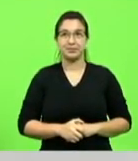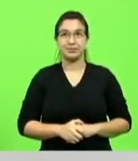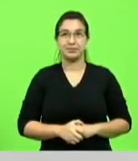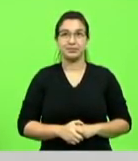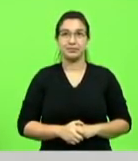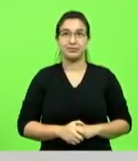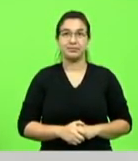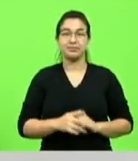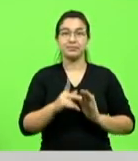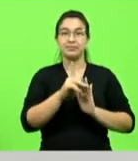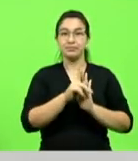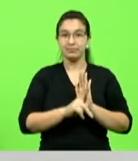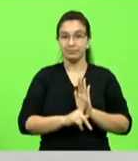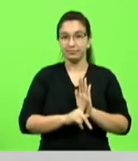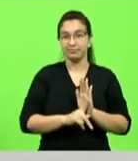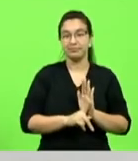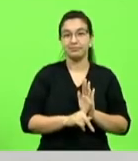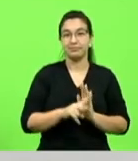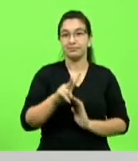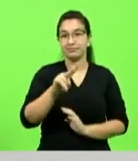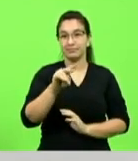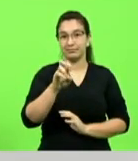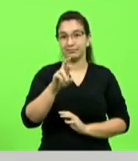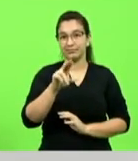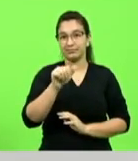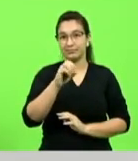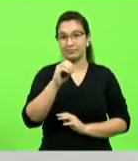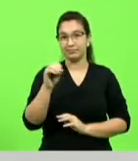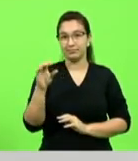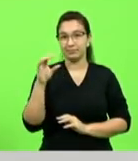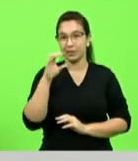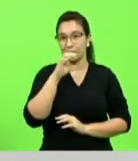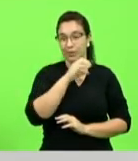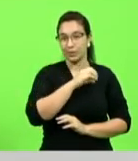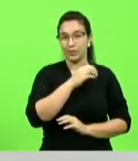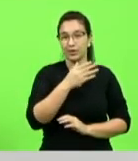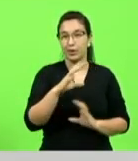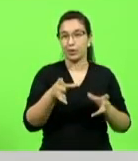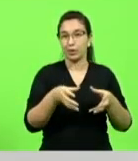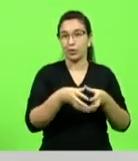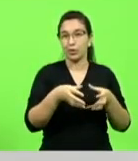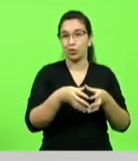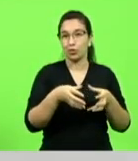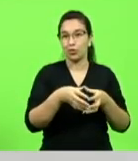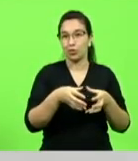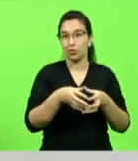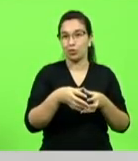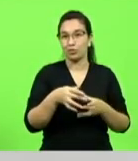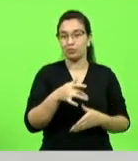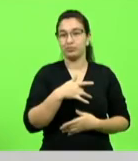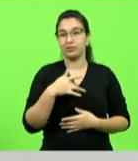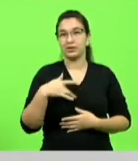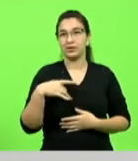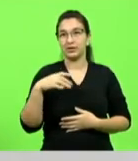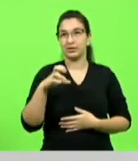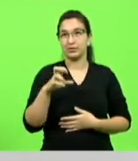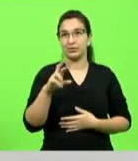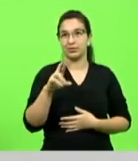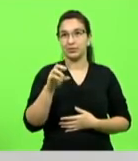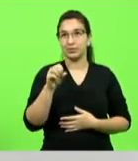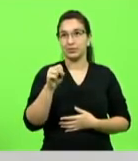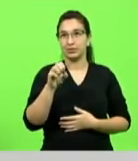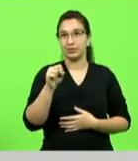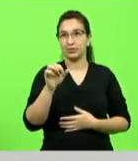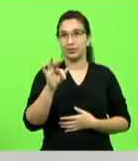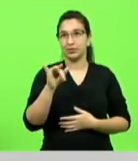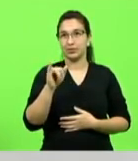projeto verão 2022 um time do crossfit galera saúde é home office é para